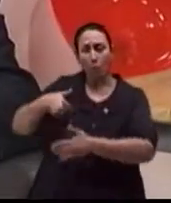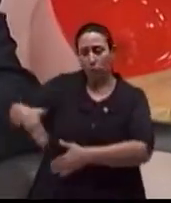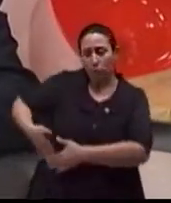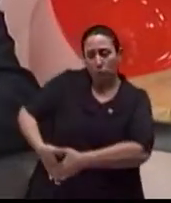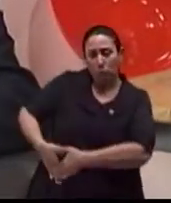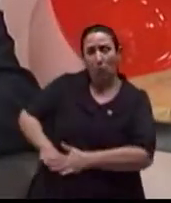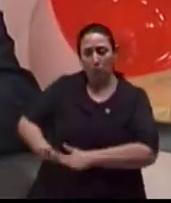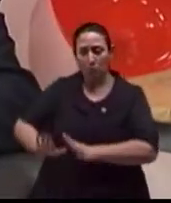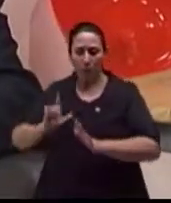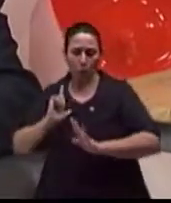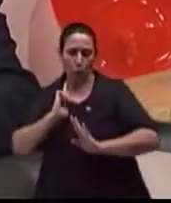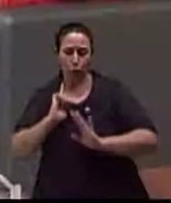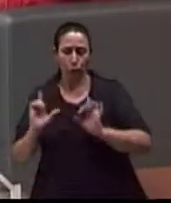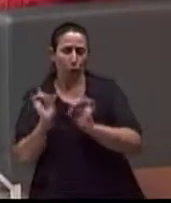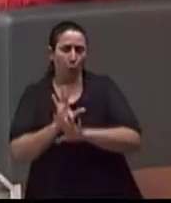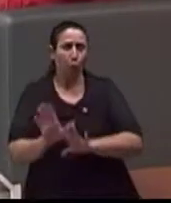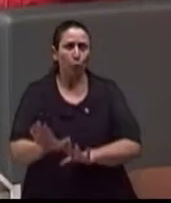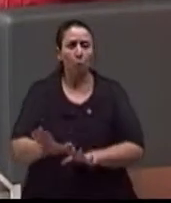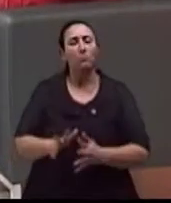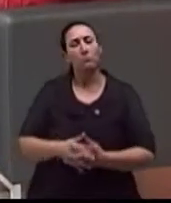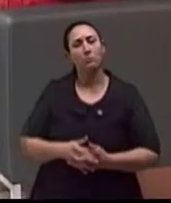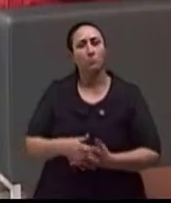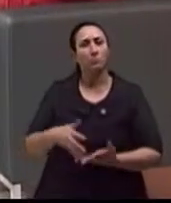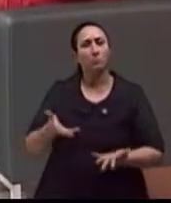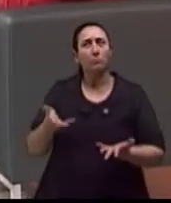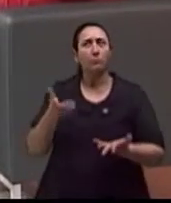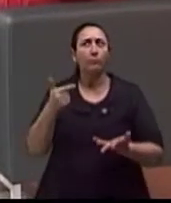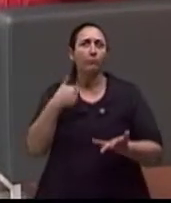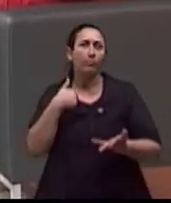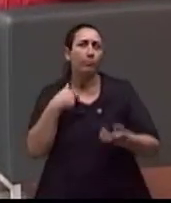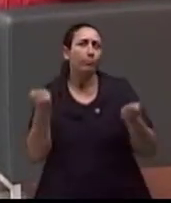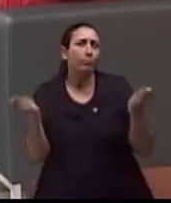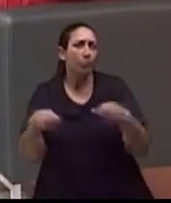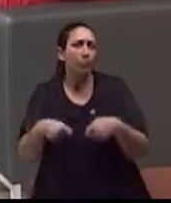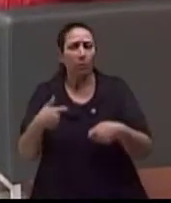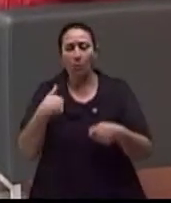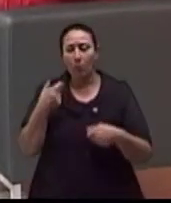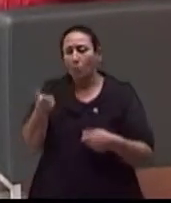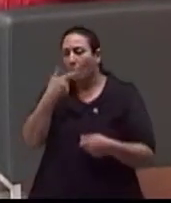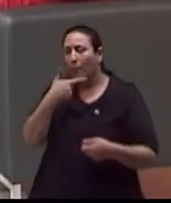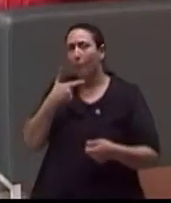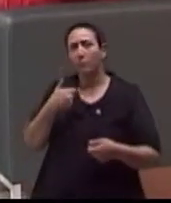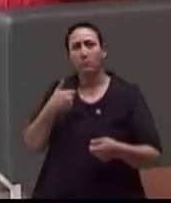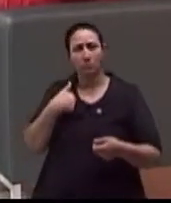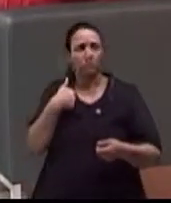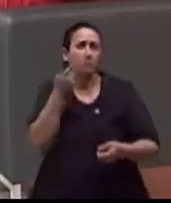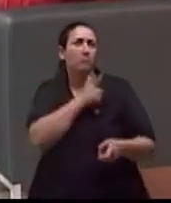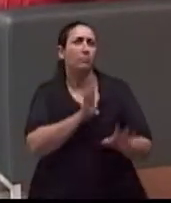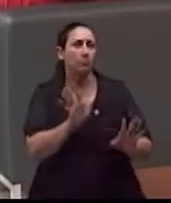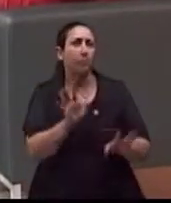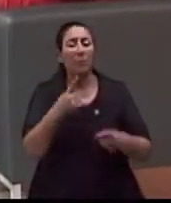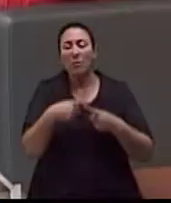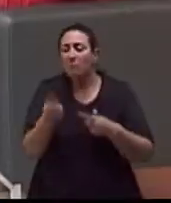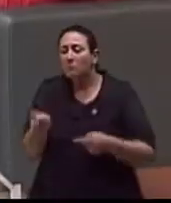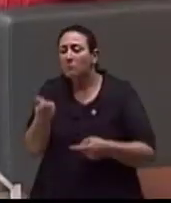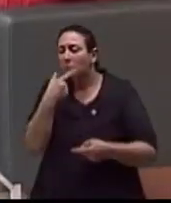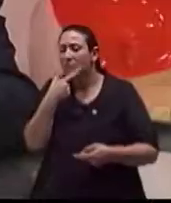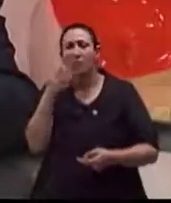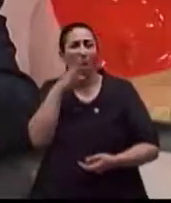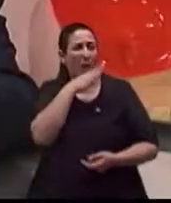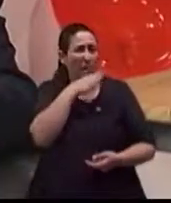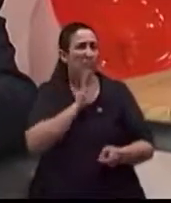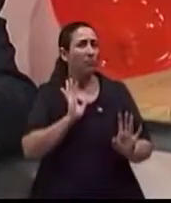tranquilo. Se eu tiver algum problema, eu dou um jeito, tomo e volto. Porque como muitas vezes é só engolir o comprimido,